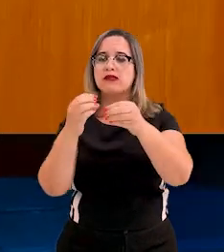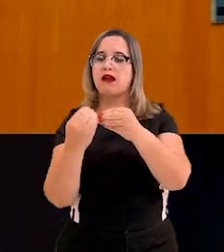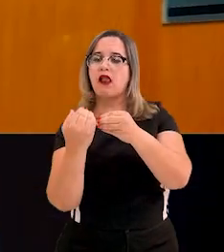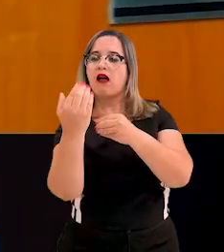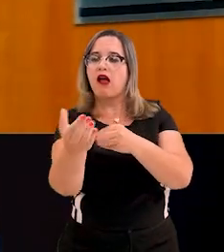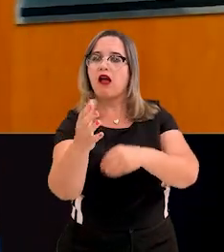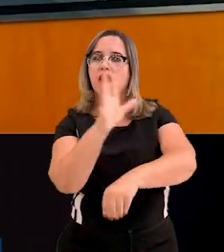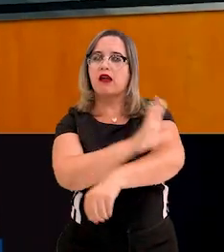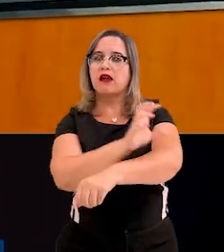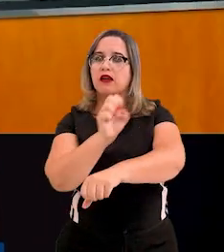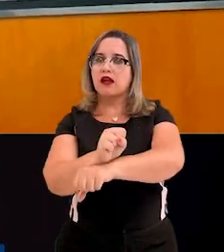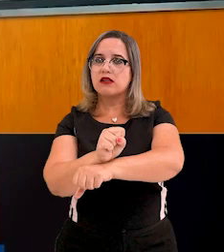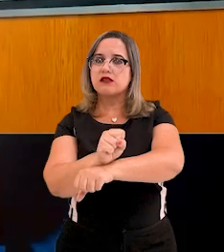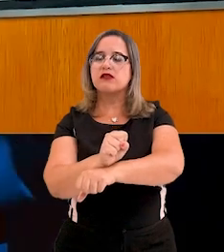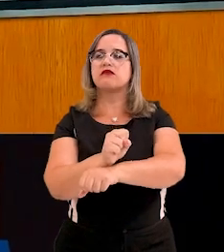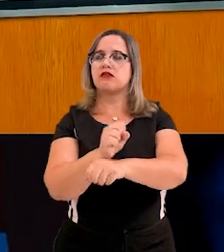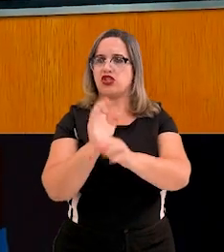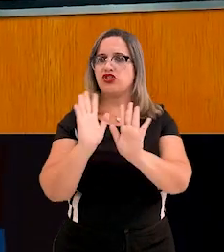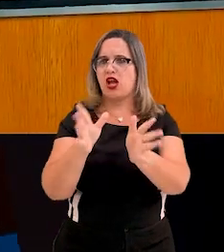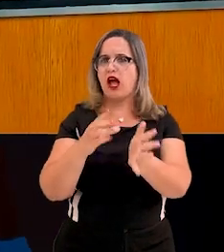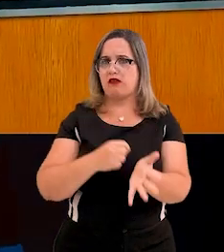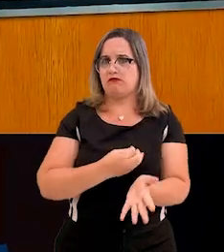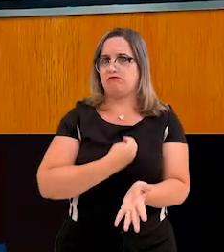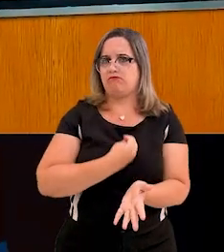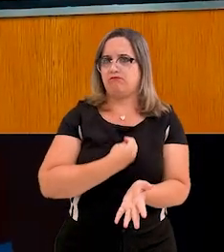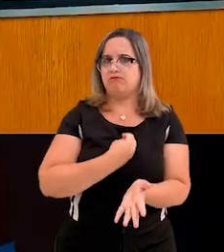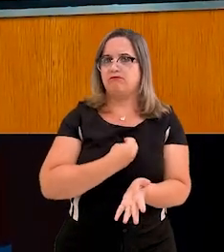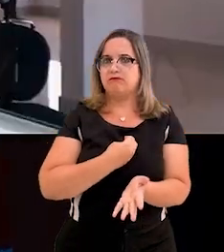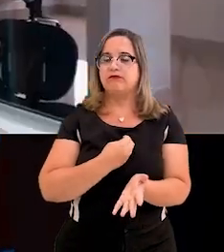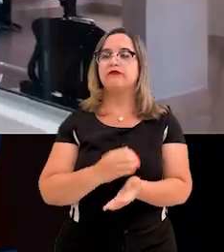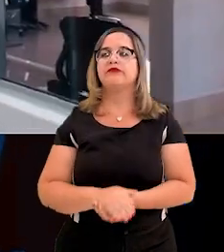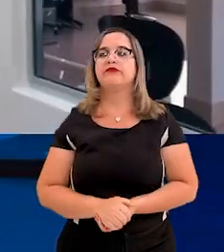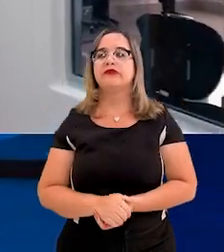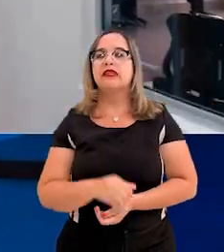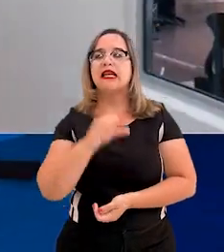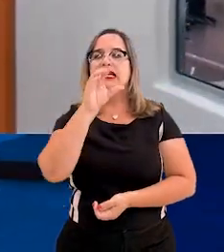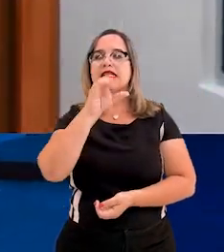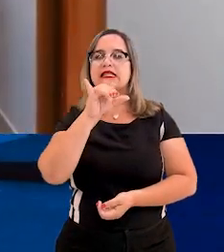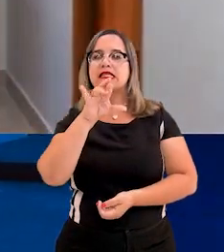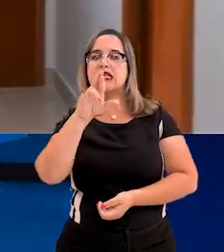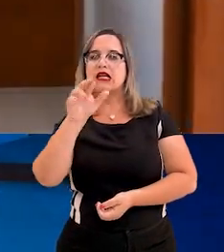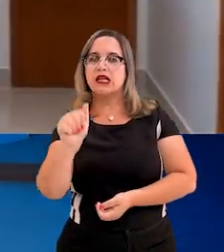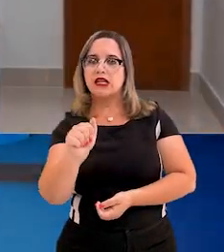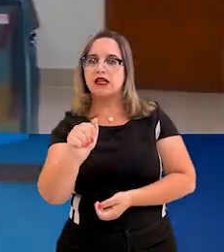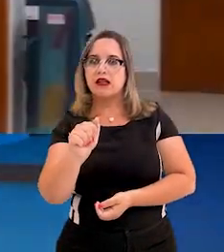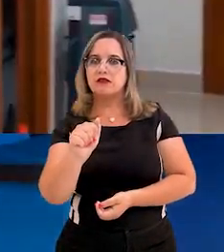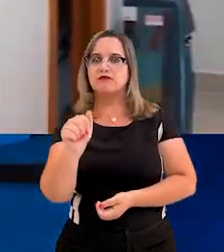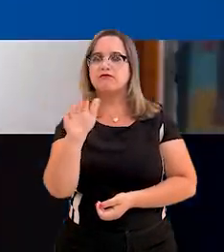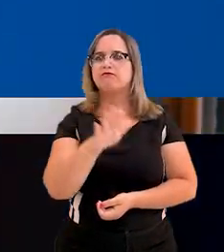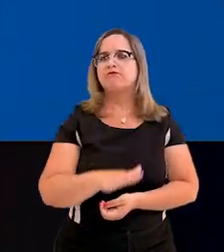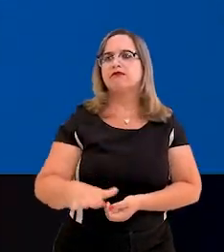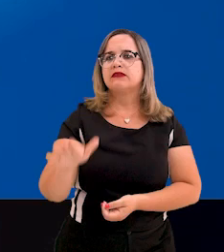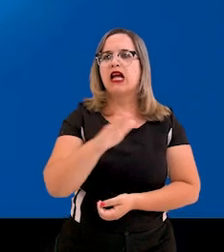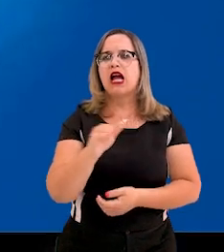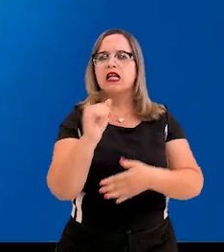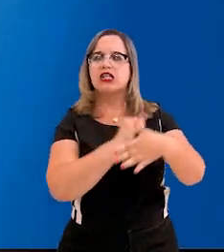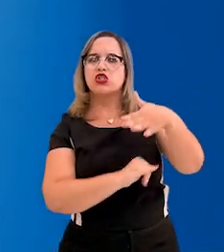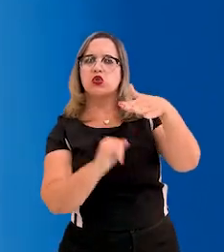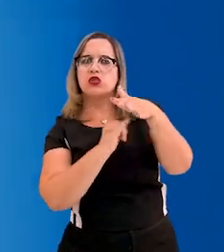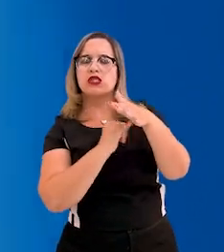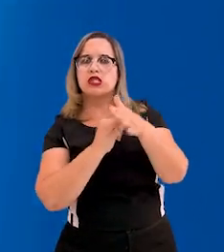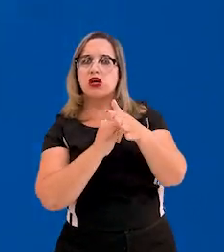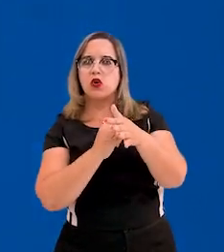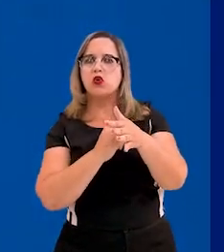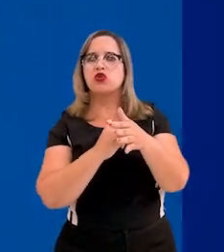em Cáceres, que estavam em andamento. E o CIRA, Comitê Interinstitucional de